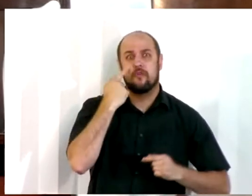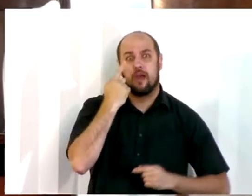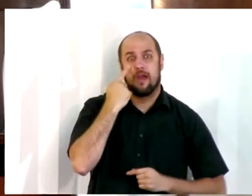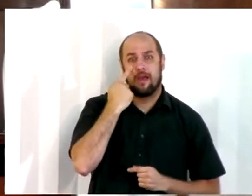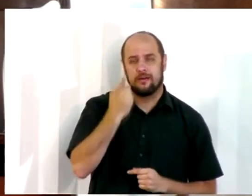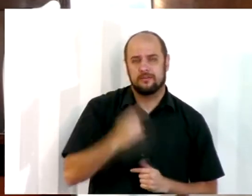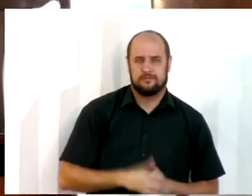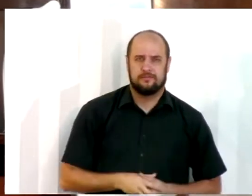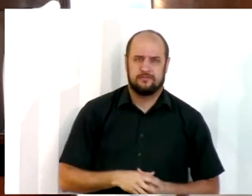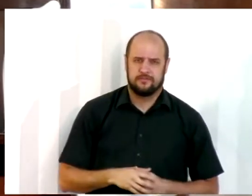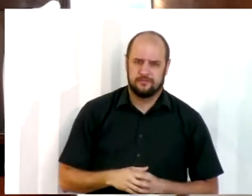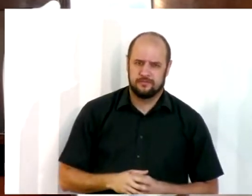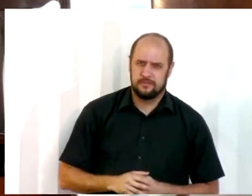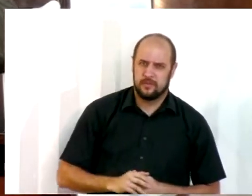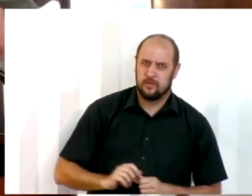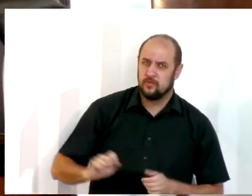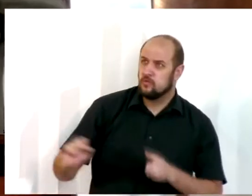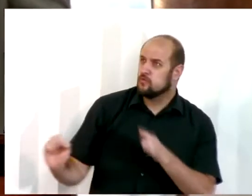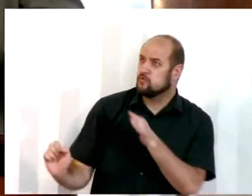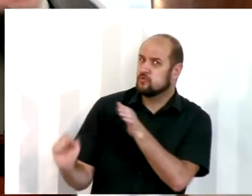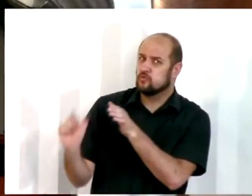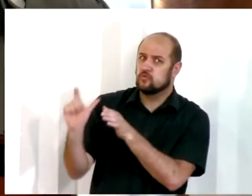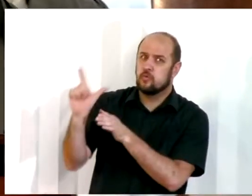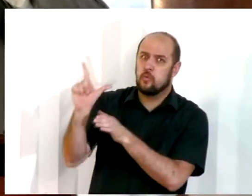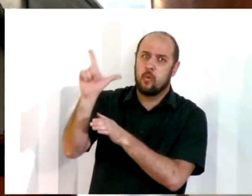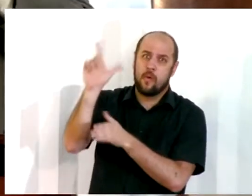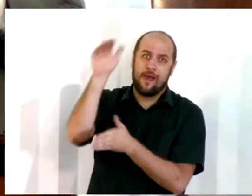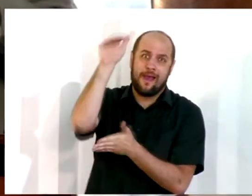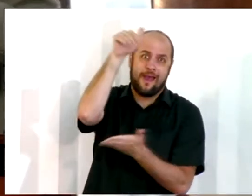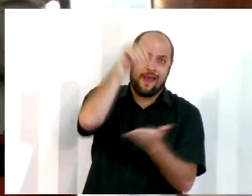Desde a alva até o meio-dia.